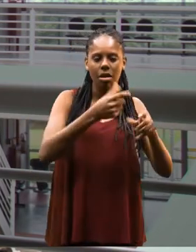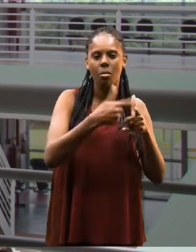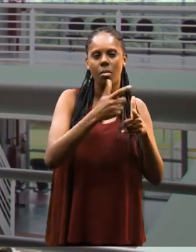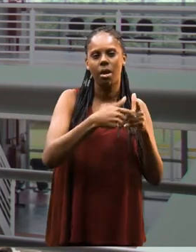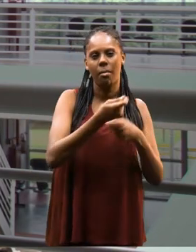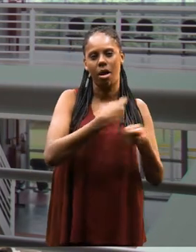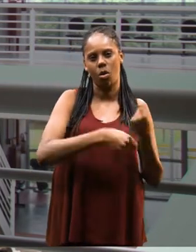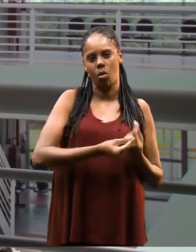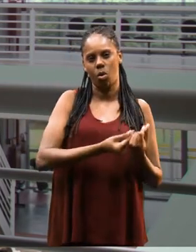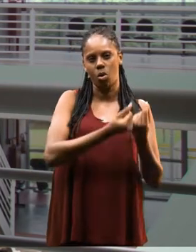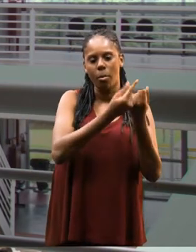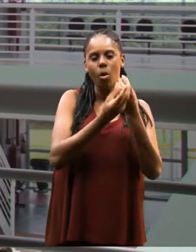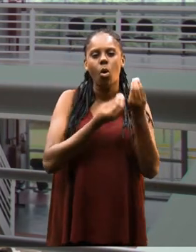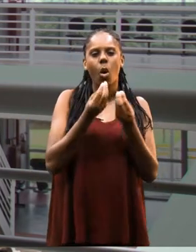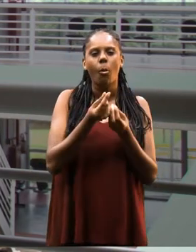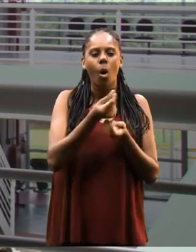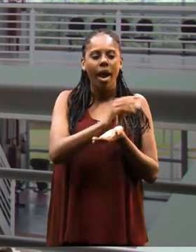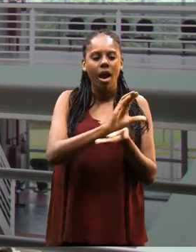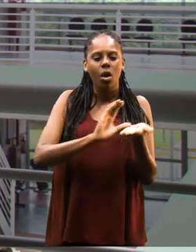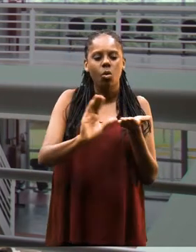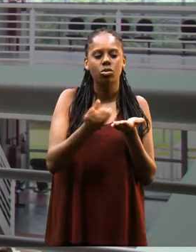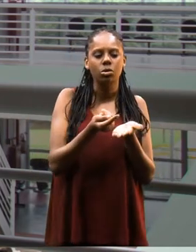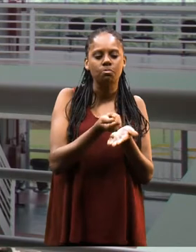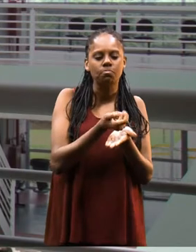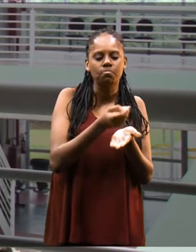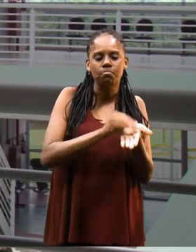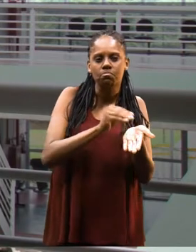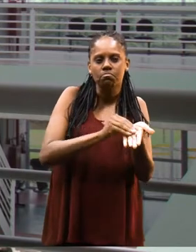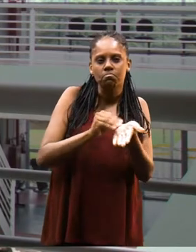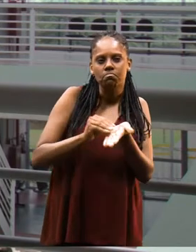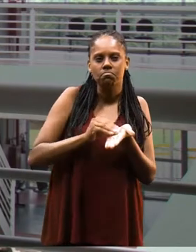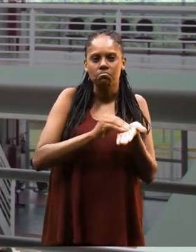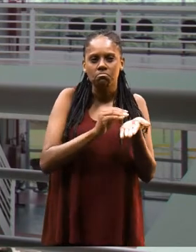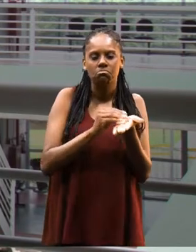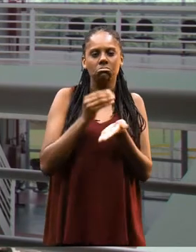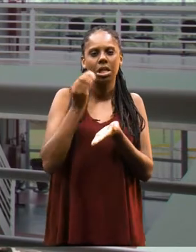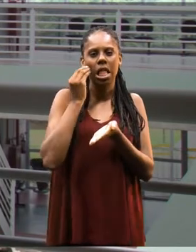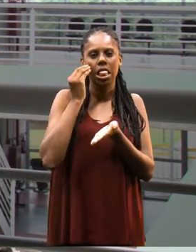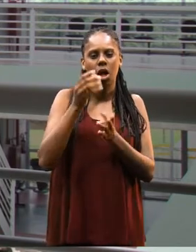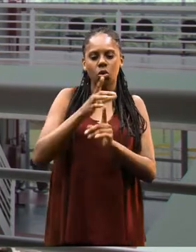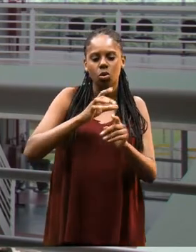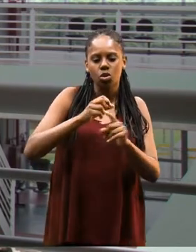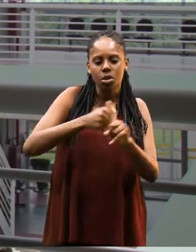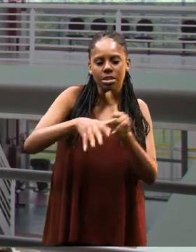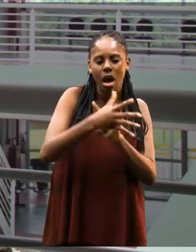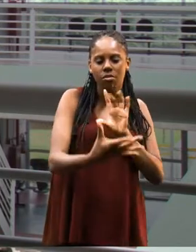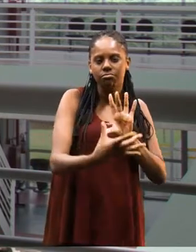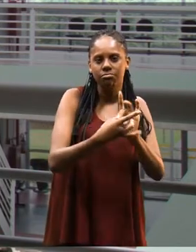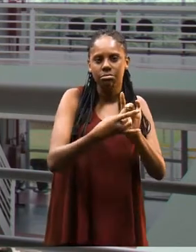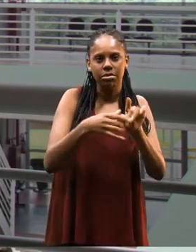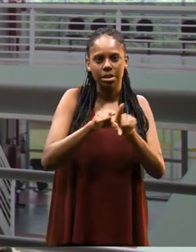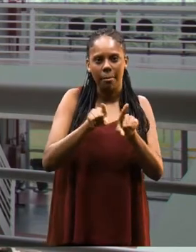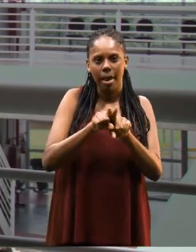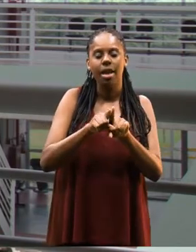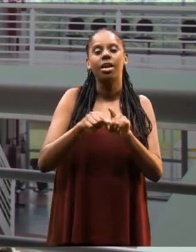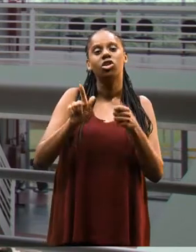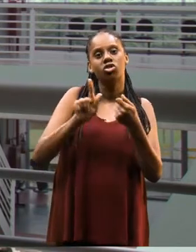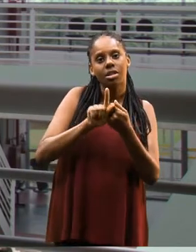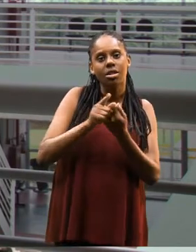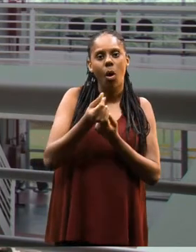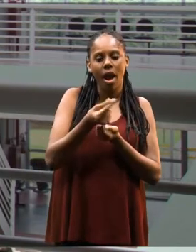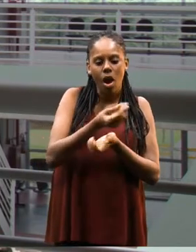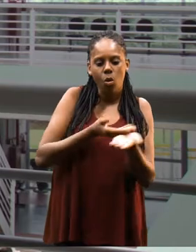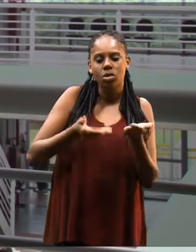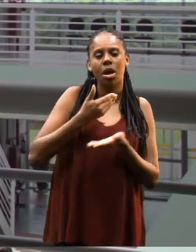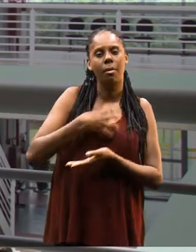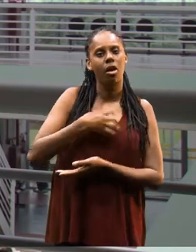analítica dos problemas econômicos, gerenciar recursos escassos, tentar alocar a parte social também e fazer a